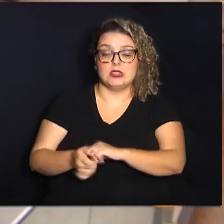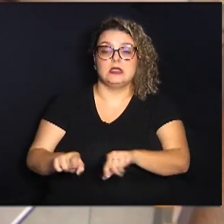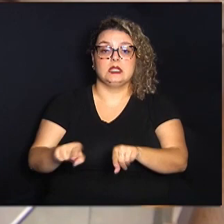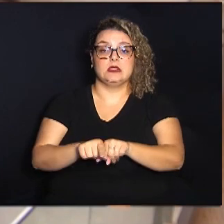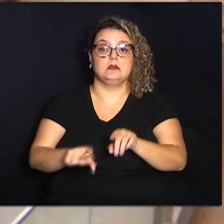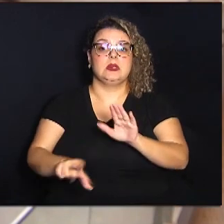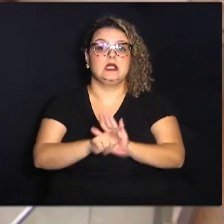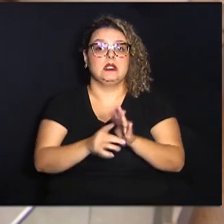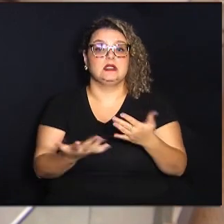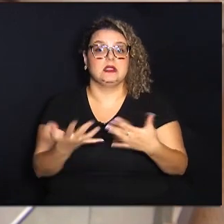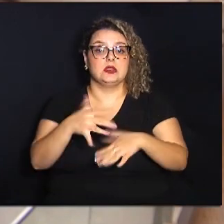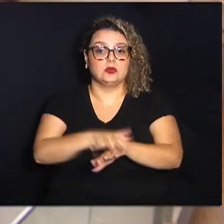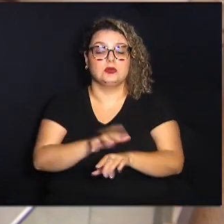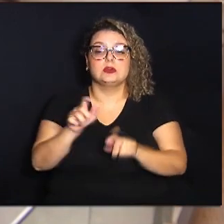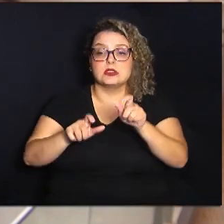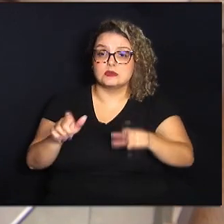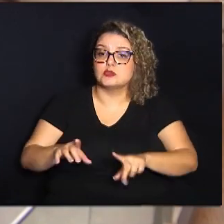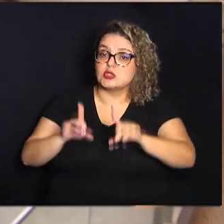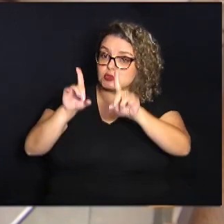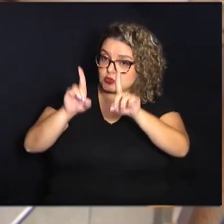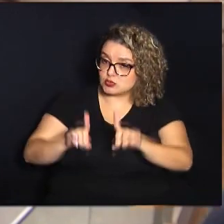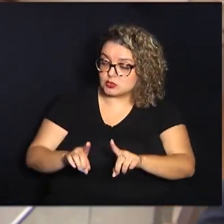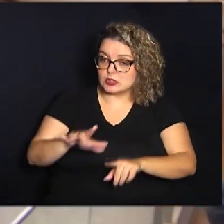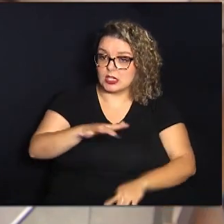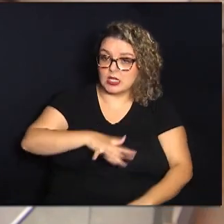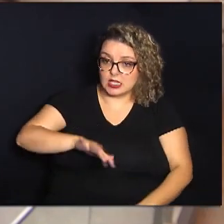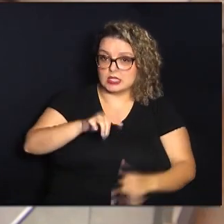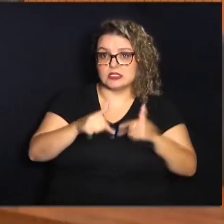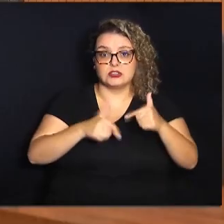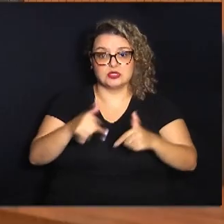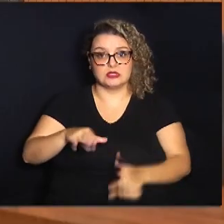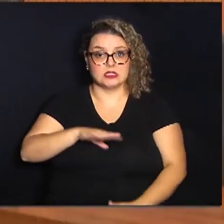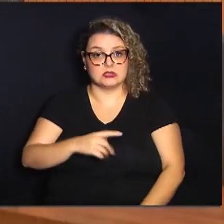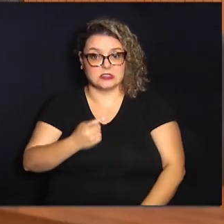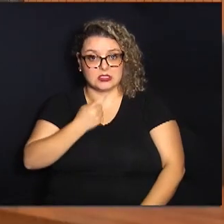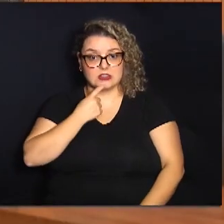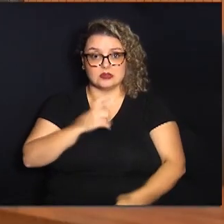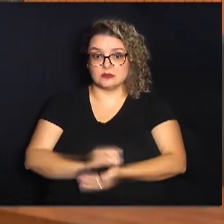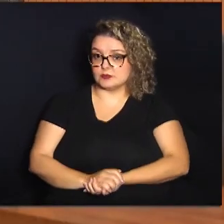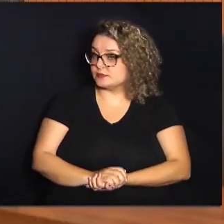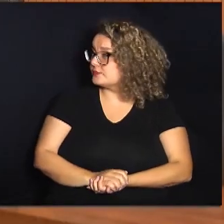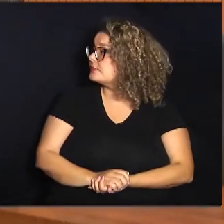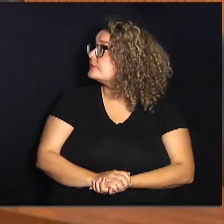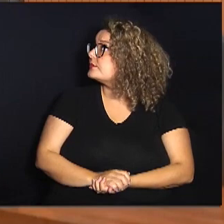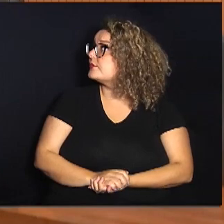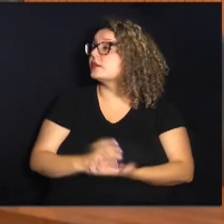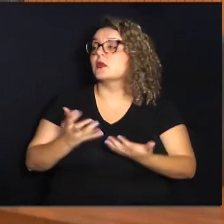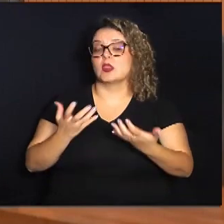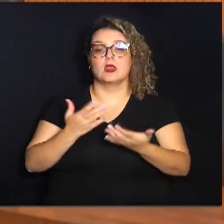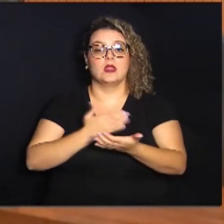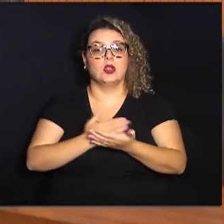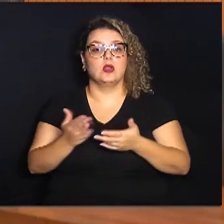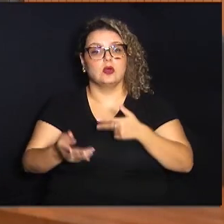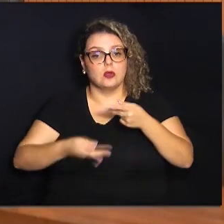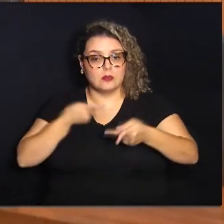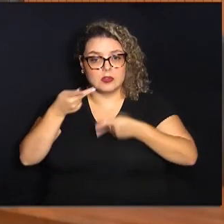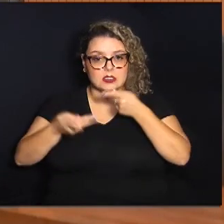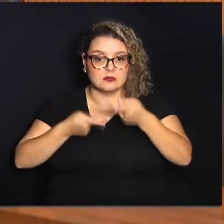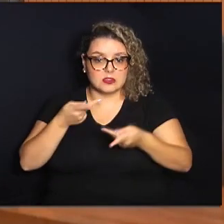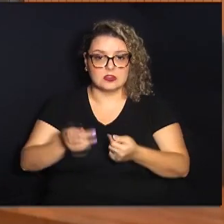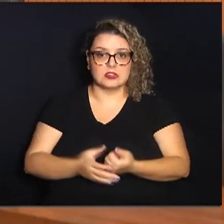inclusão das pessoas com deficiência no mercado de trabalho em Campinas. Eu queria iniciar o meu depoimento